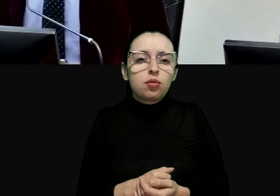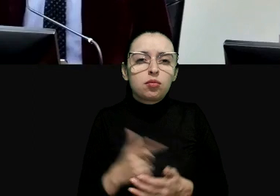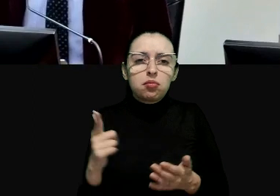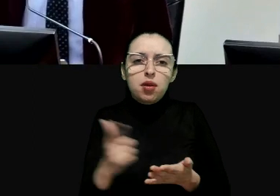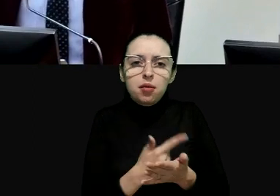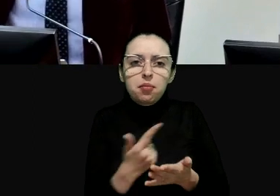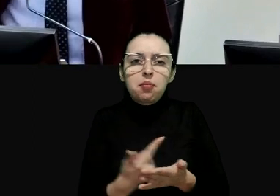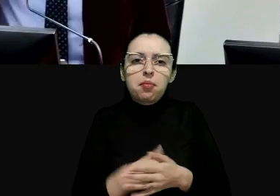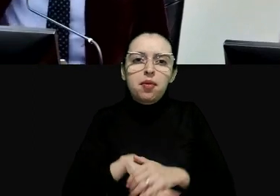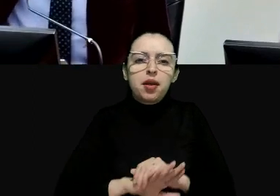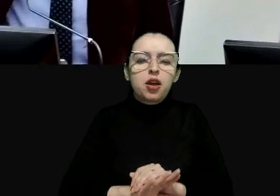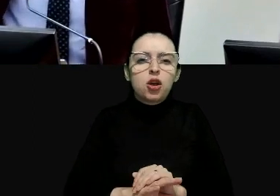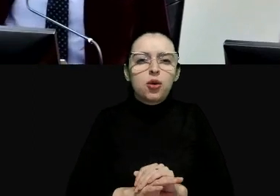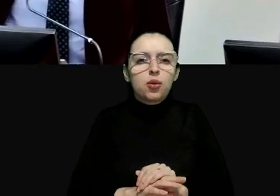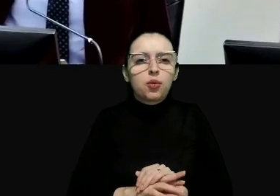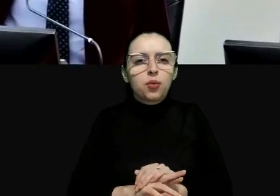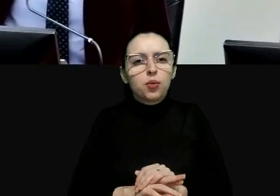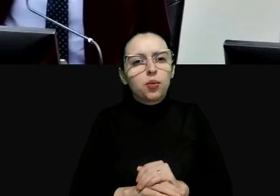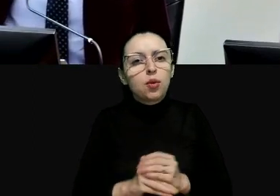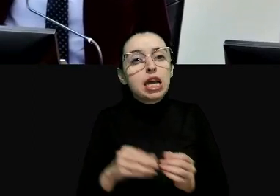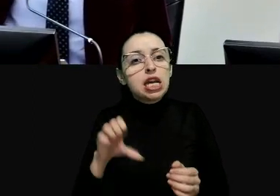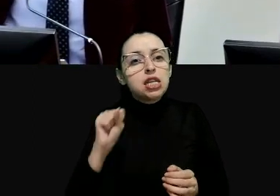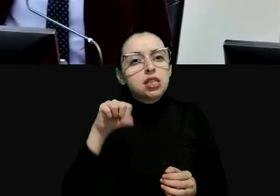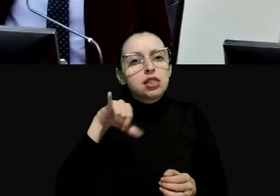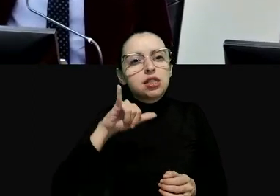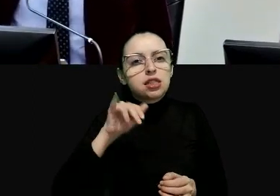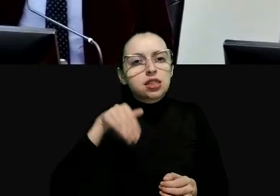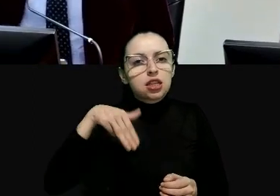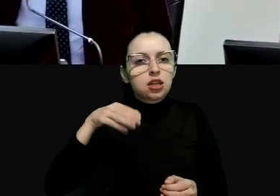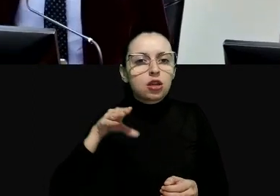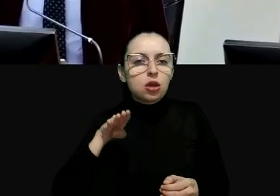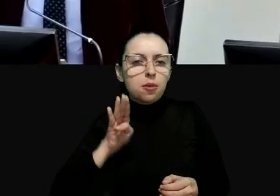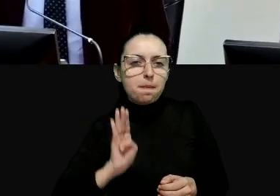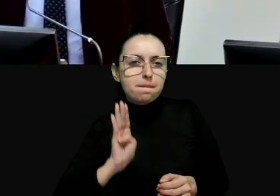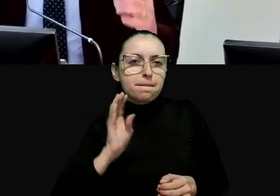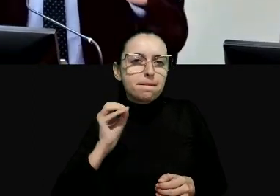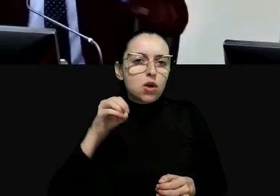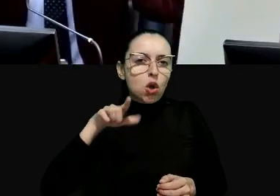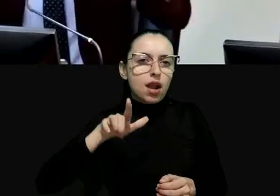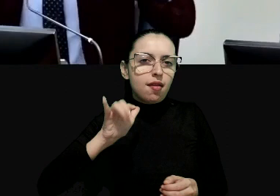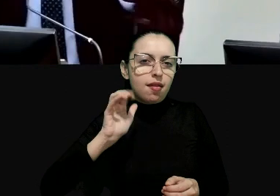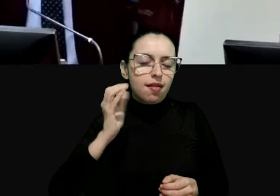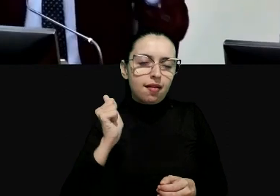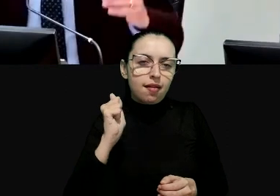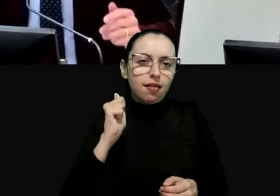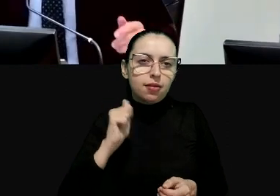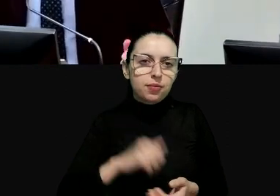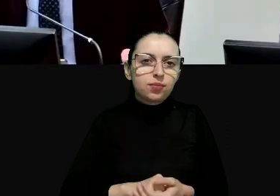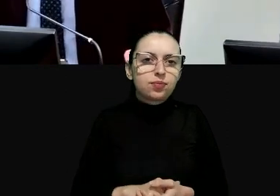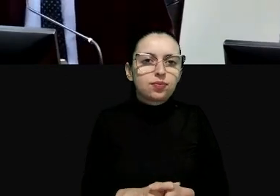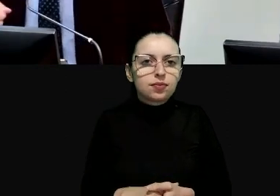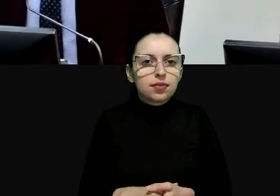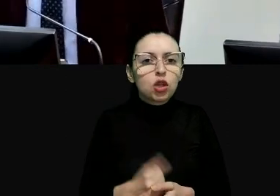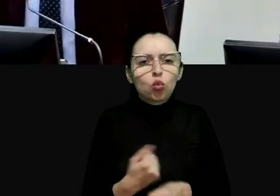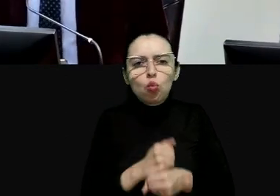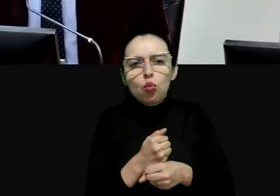simbólico contra a revolução cubana em 69 nadie de quem